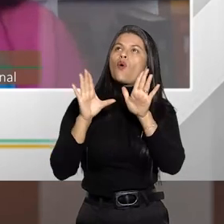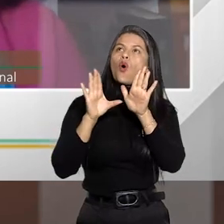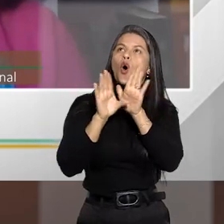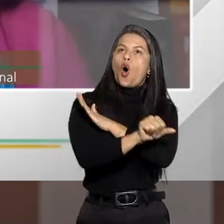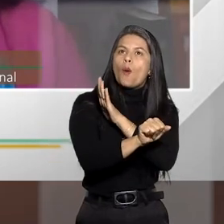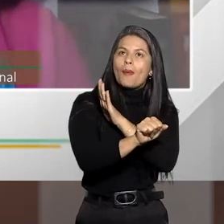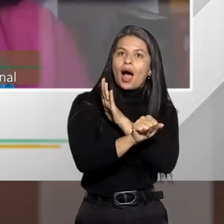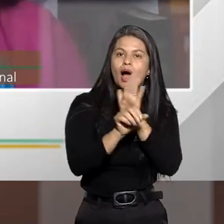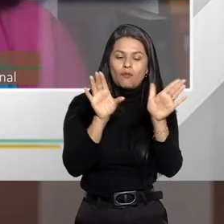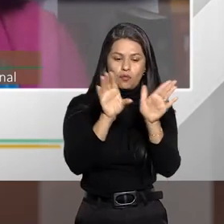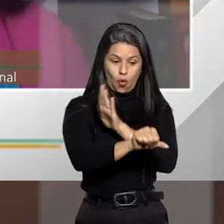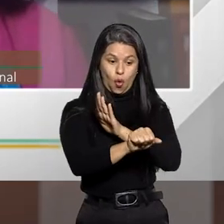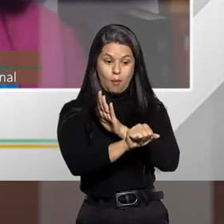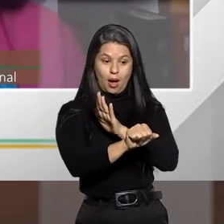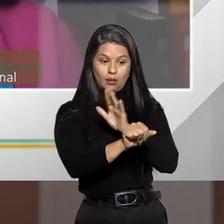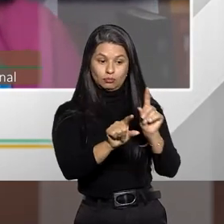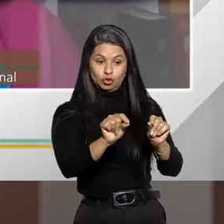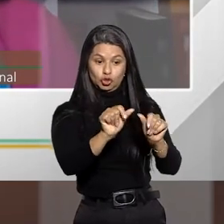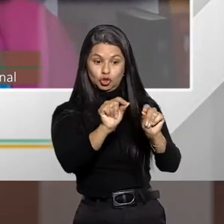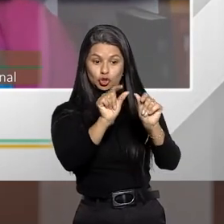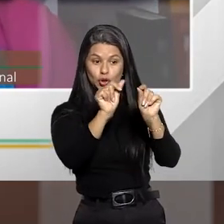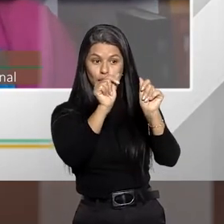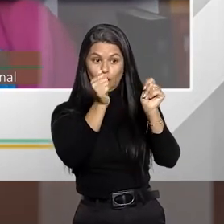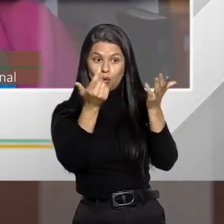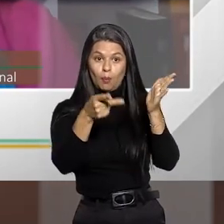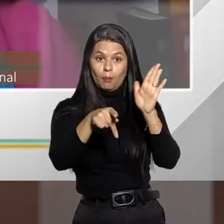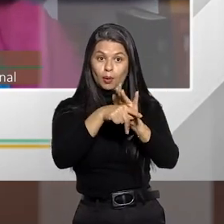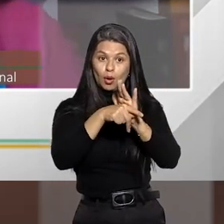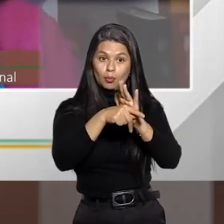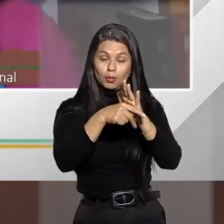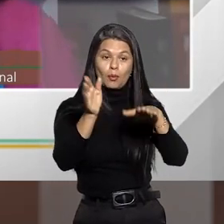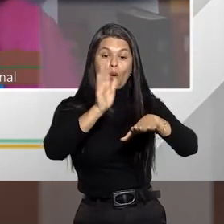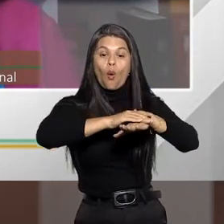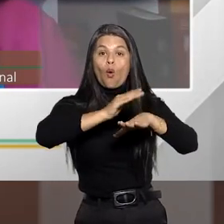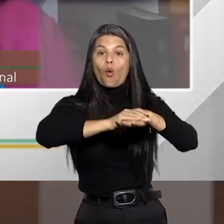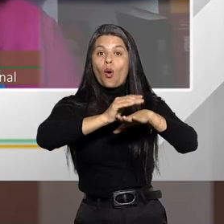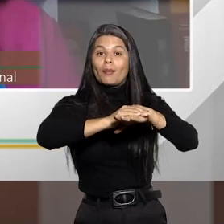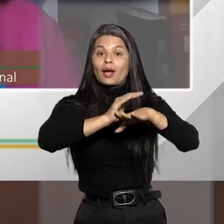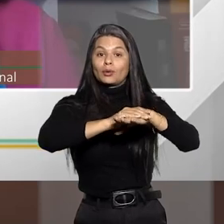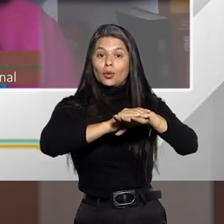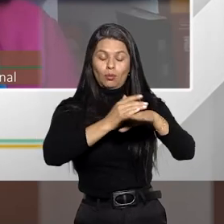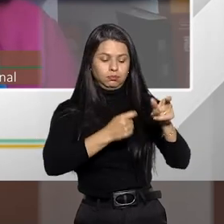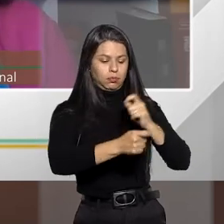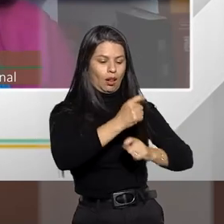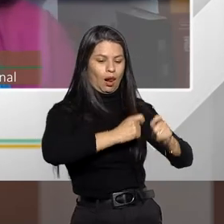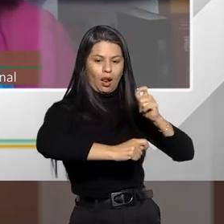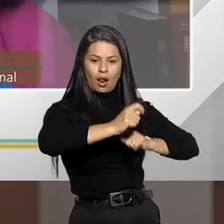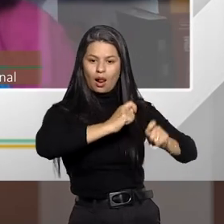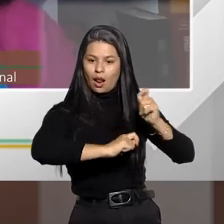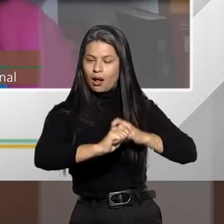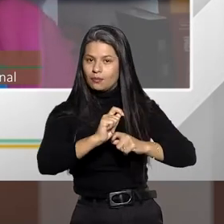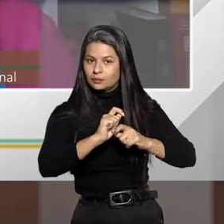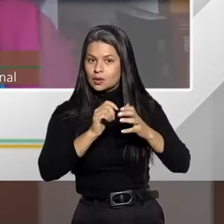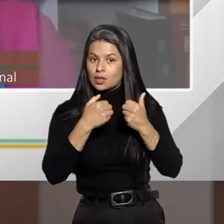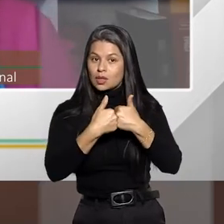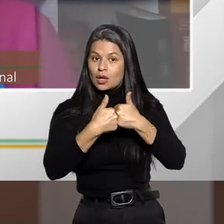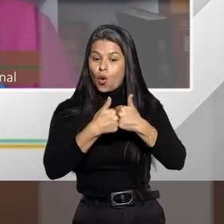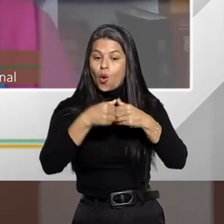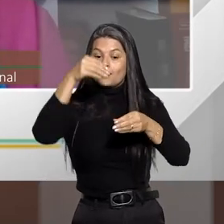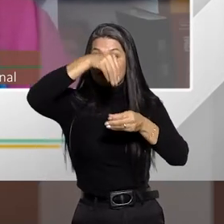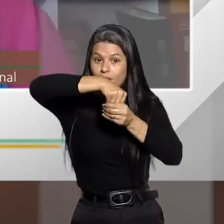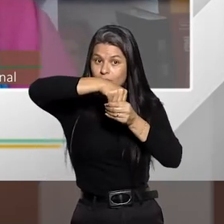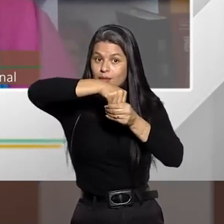um furto, um roubo das passagens que aquele ônibus recebeu, enfim, do valor das